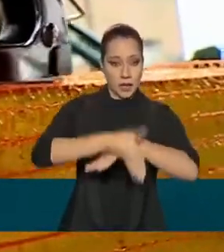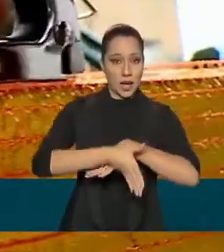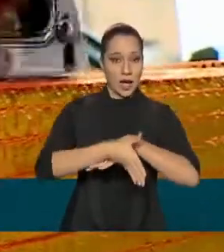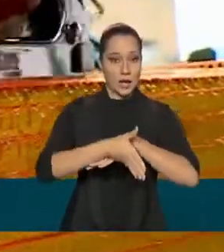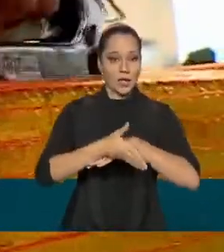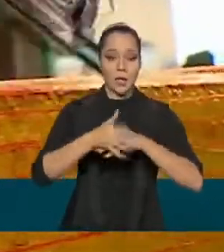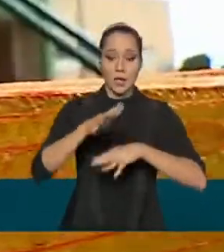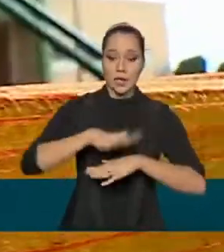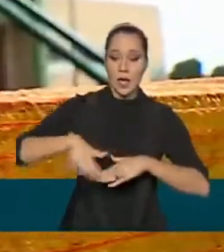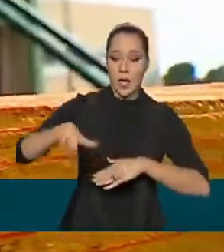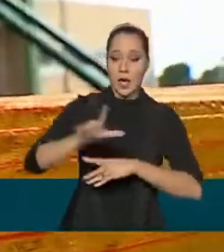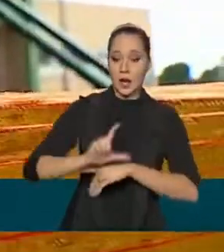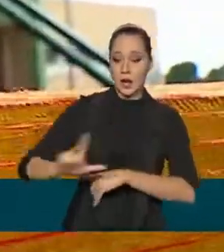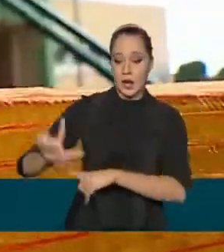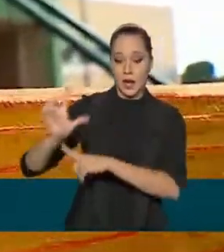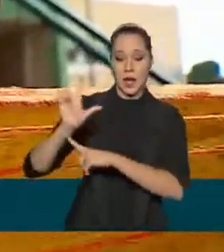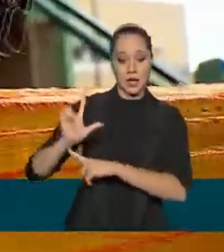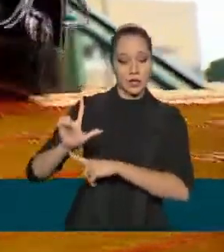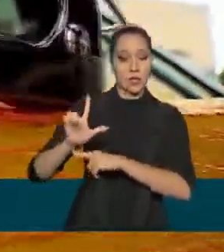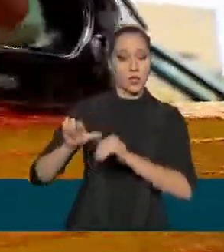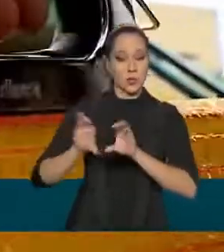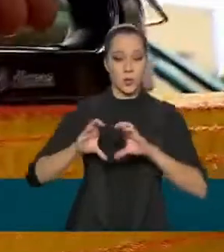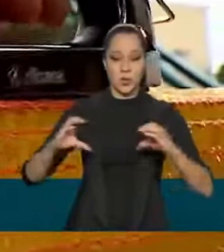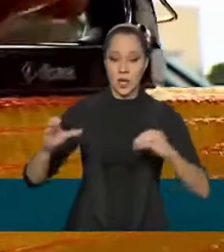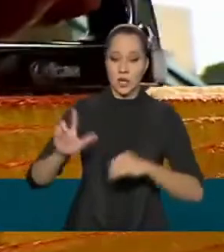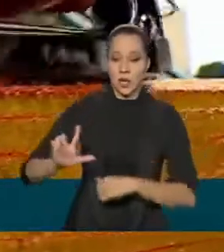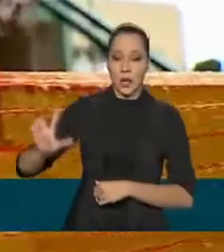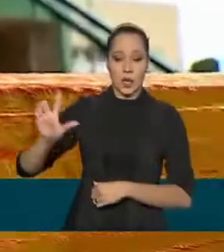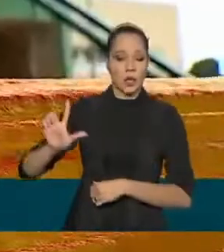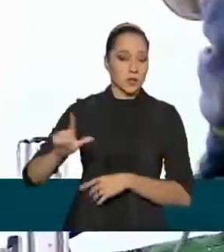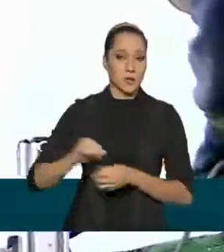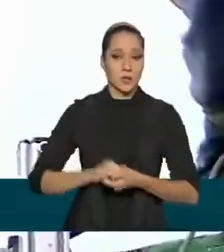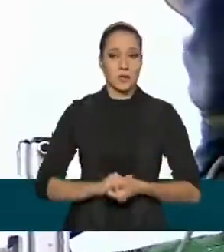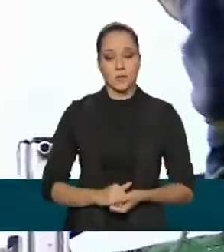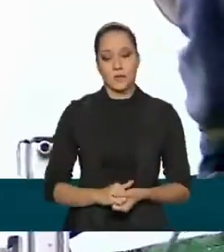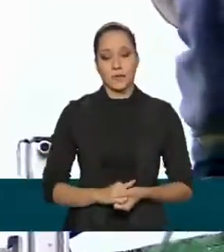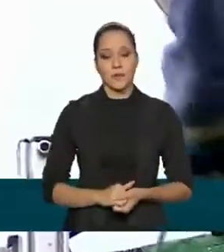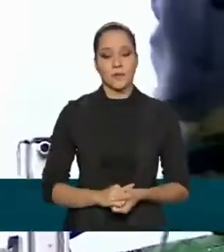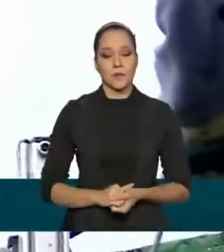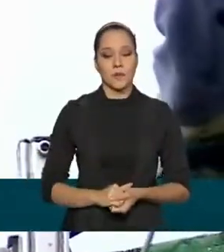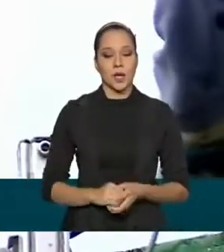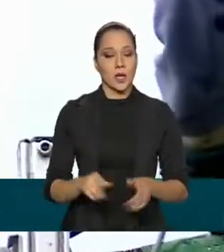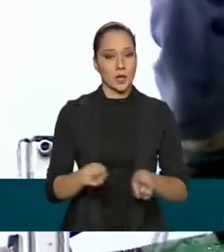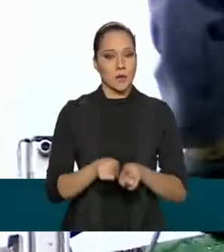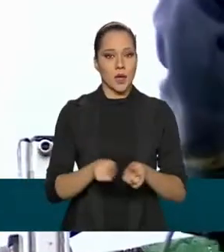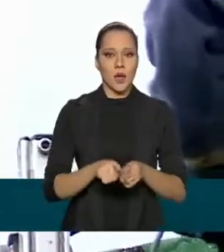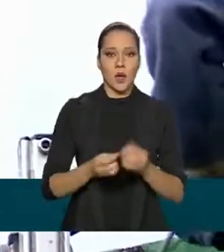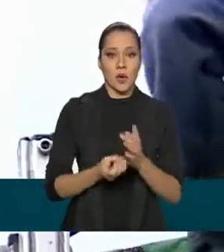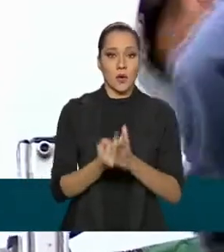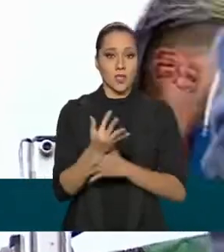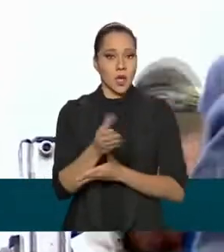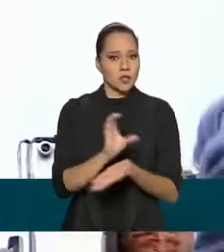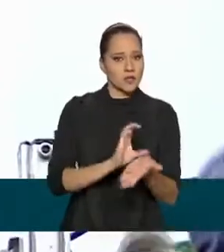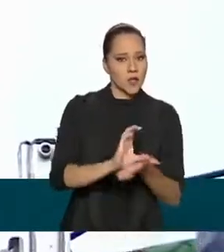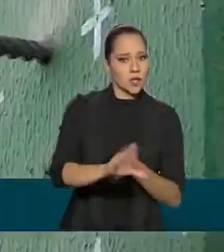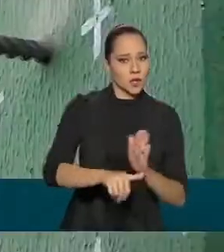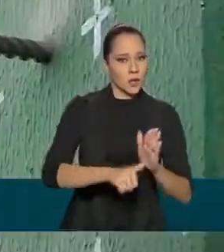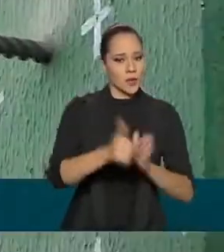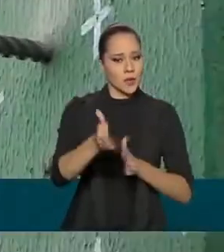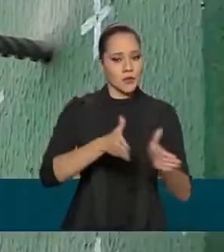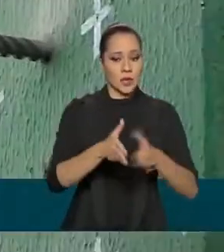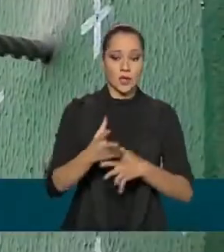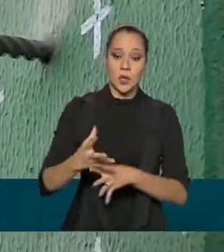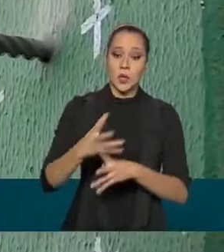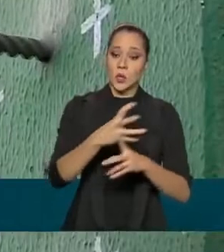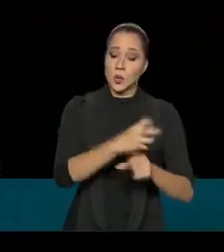ala leste do estádio. E com o montante investido na primeira fase, o